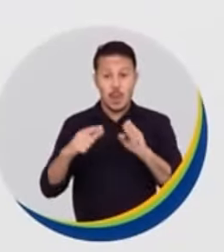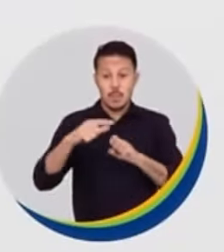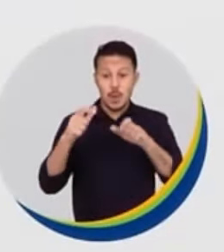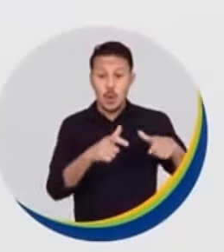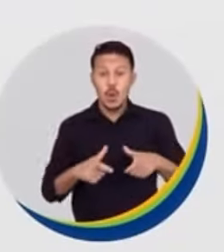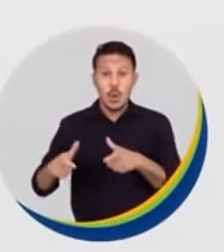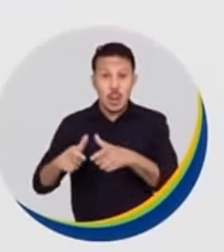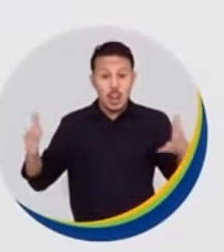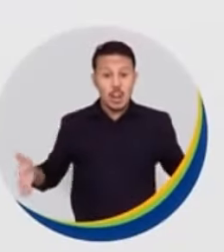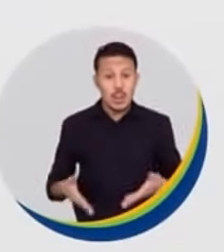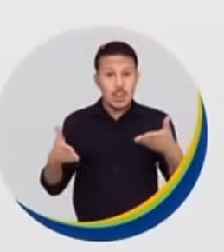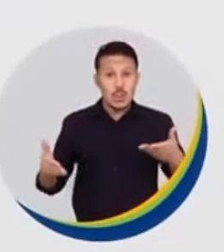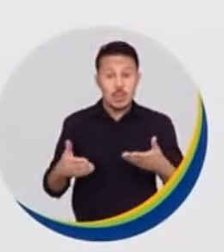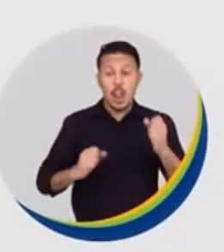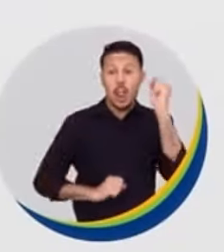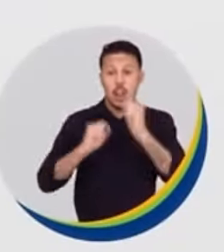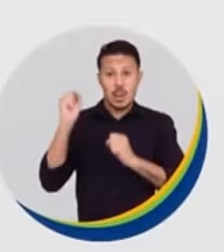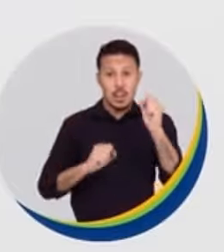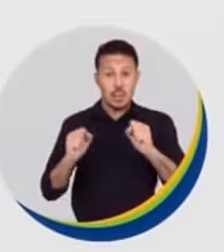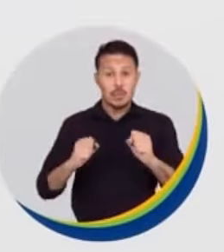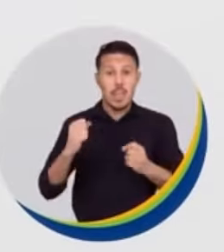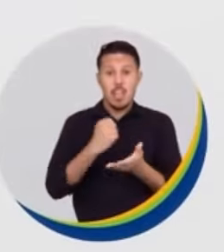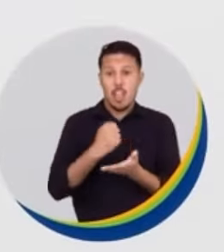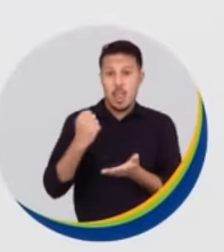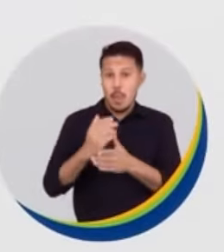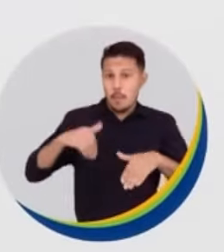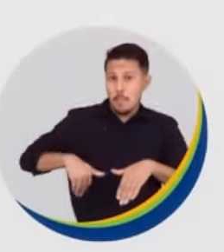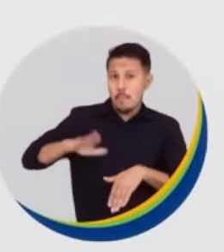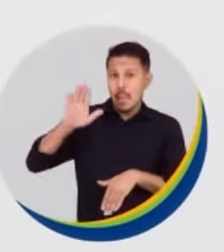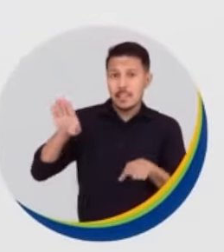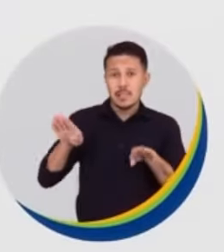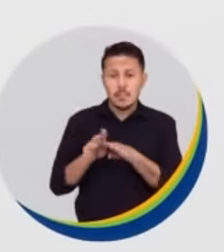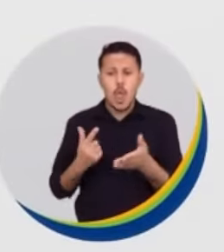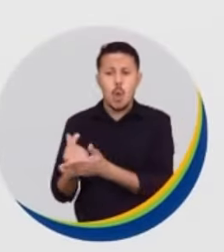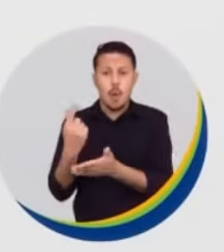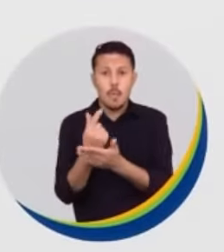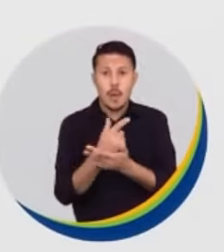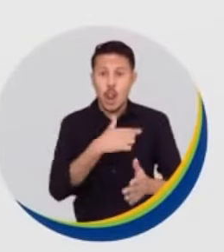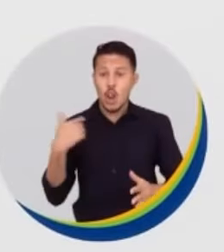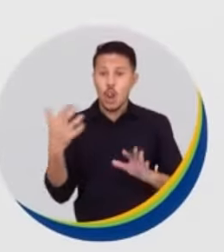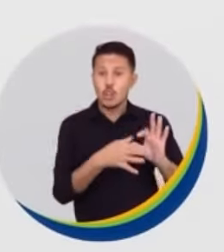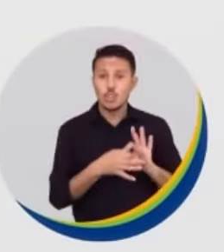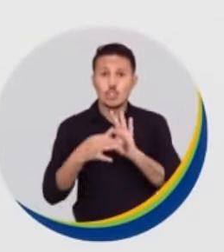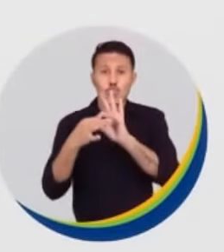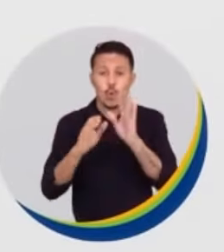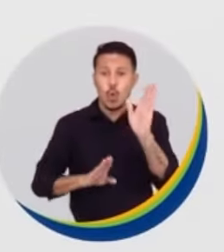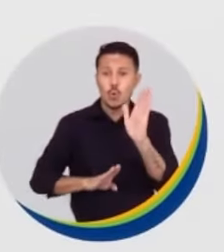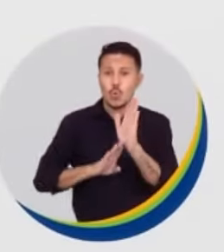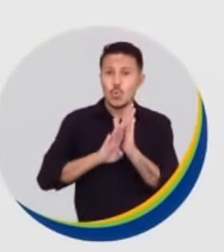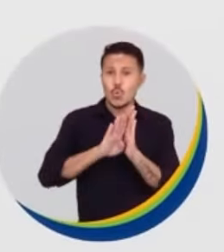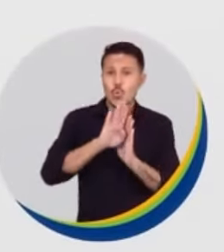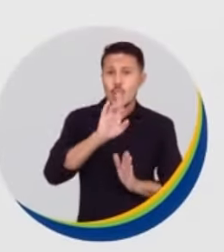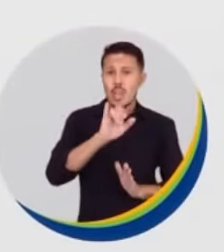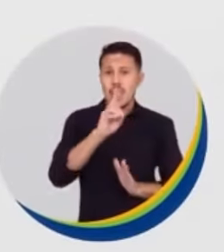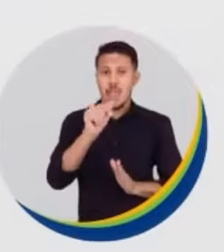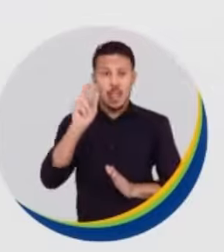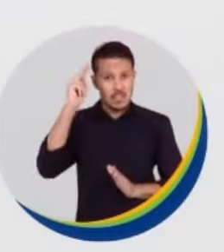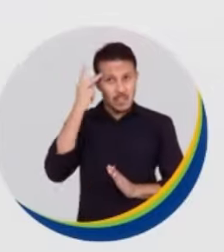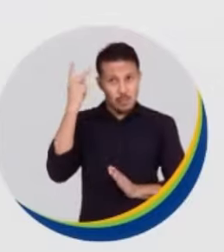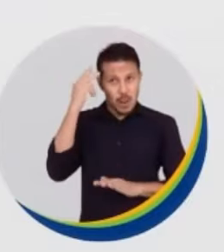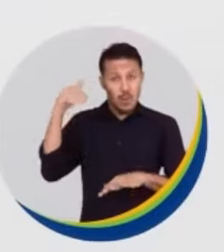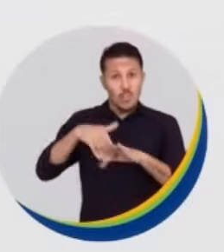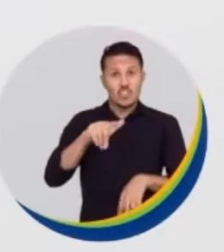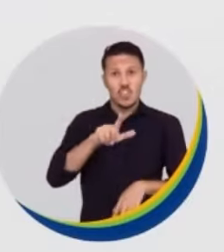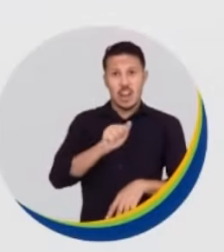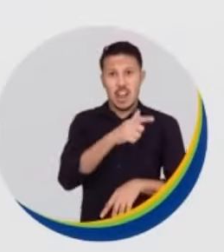locais e promover mais indústrias e mais empregos, gerando mais poder de compra. Juntos, vamos elevar o IDH de São Paulo. Vote Leão Júnior,